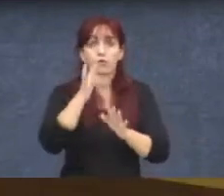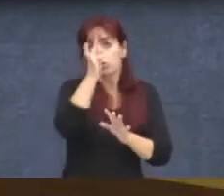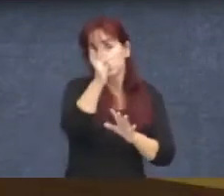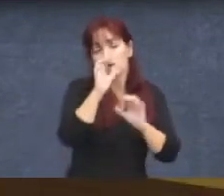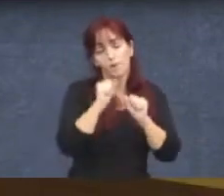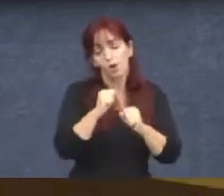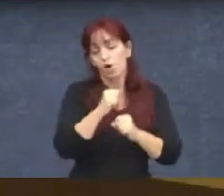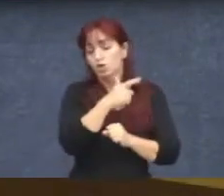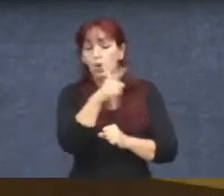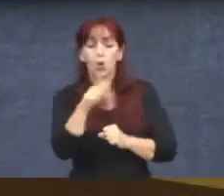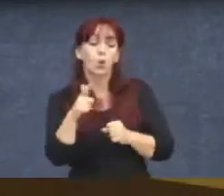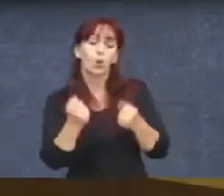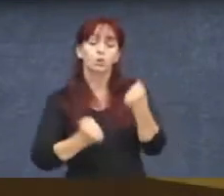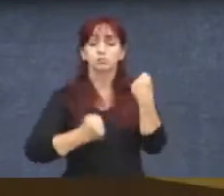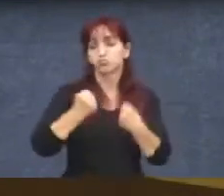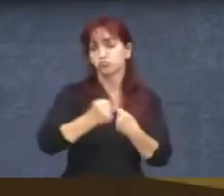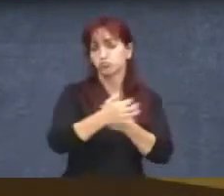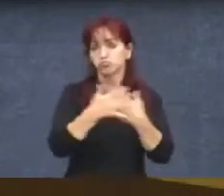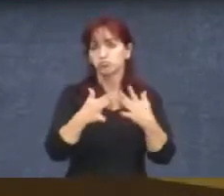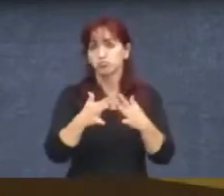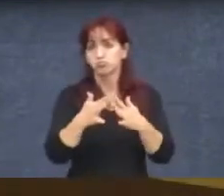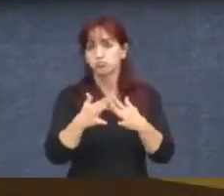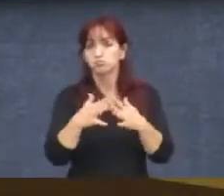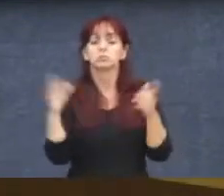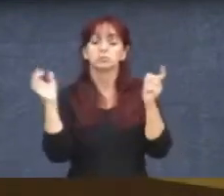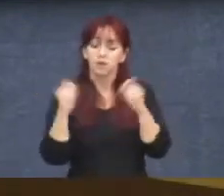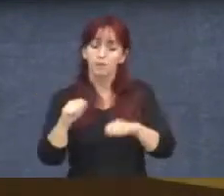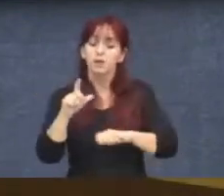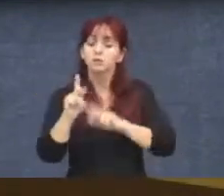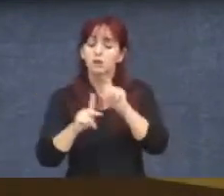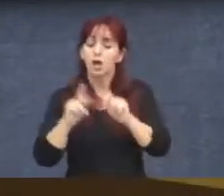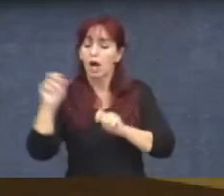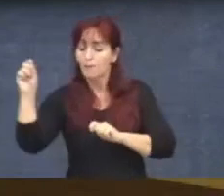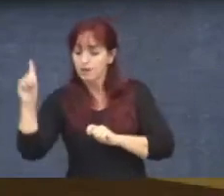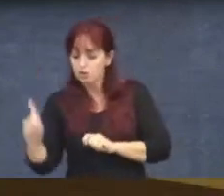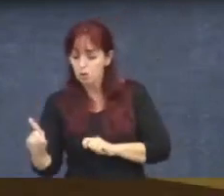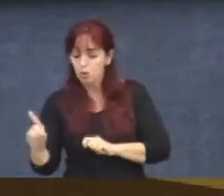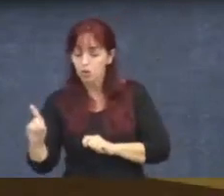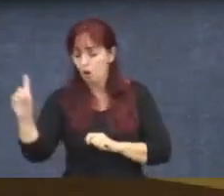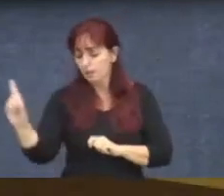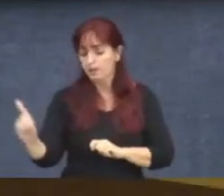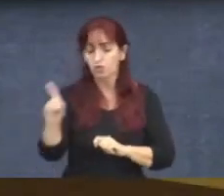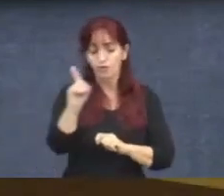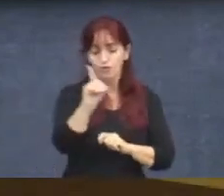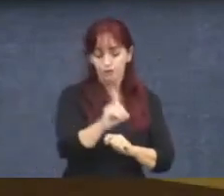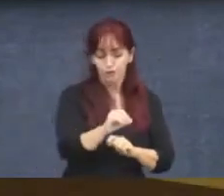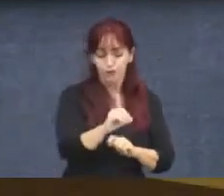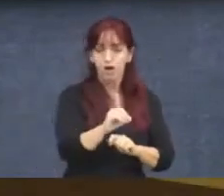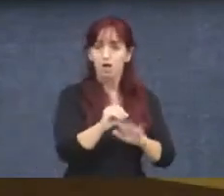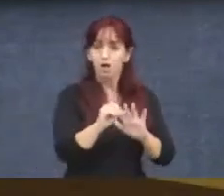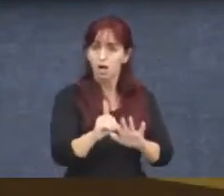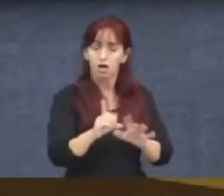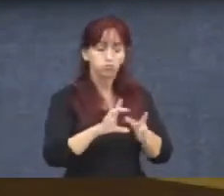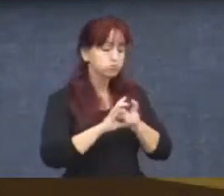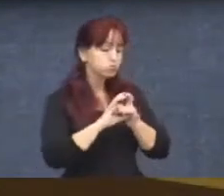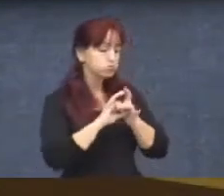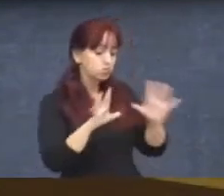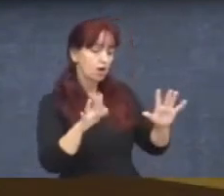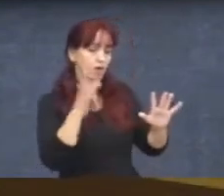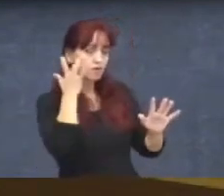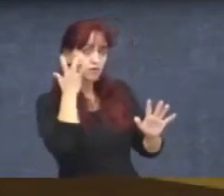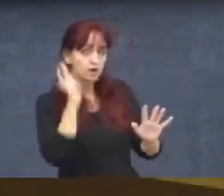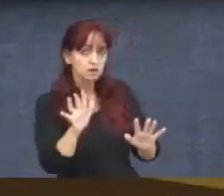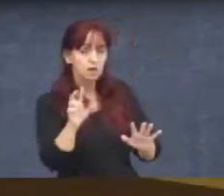objetivo é que a pessoa possa sair de um ponto ao outro e, assim, permitir não só agilidade, mas uma